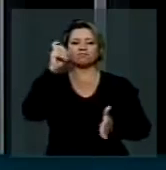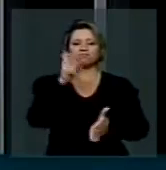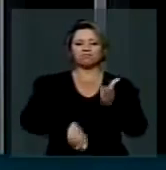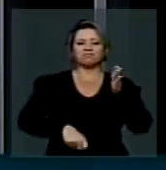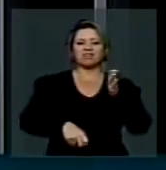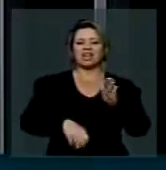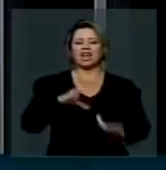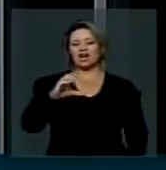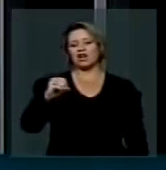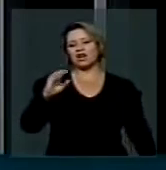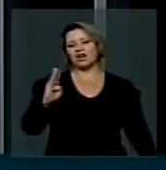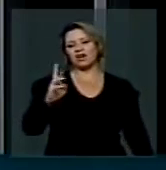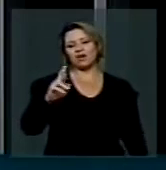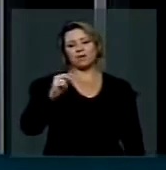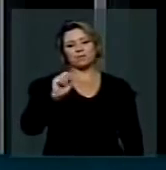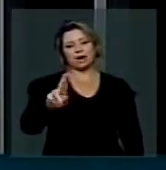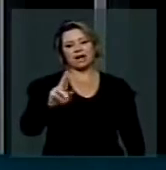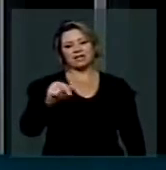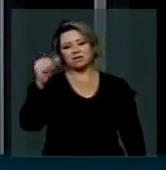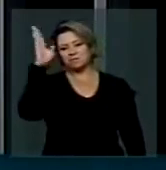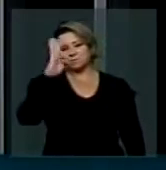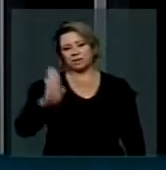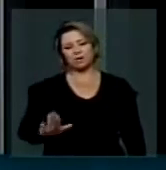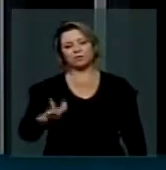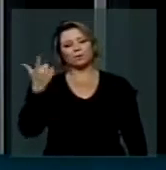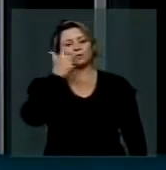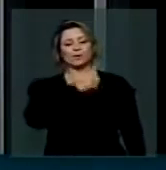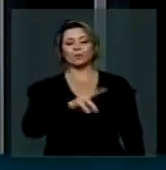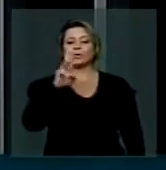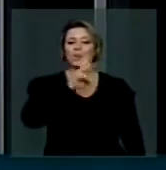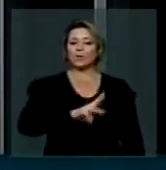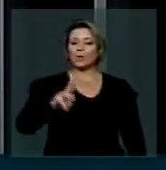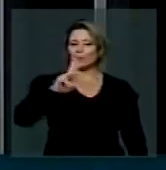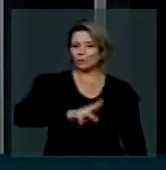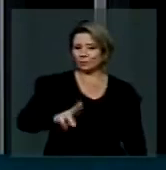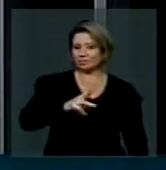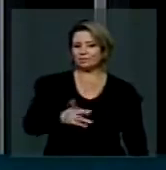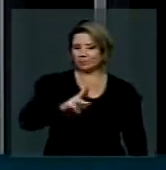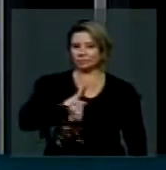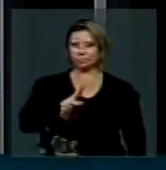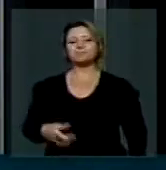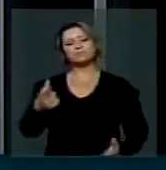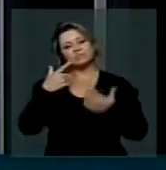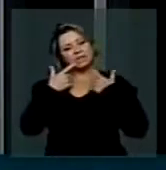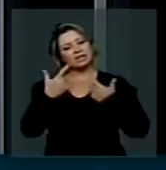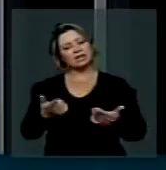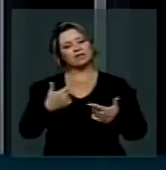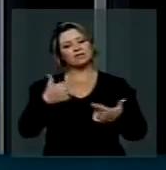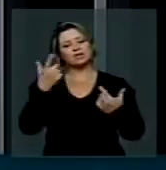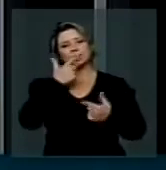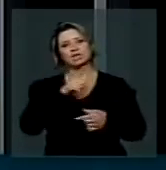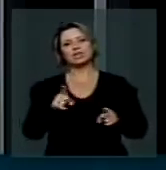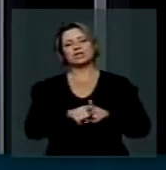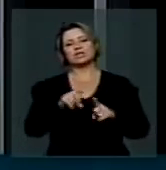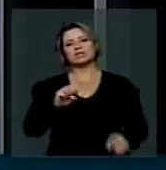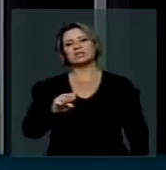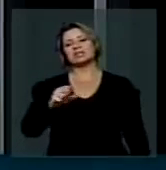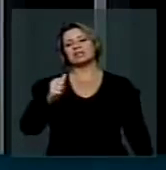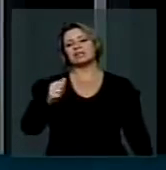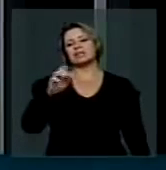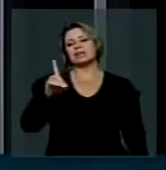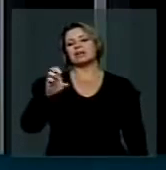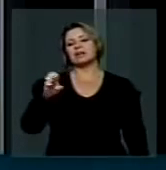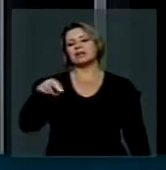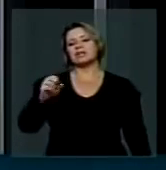cobrar se espalhou pelo Brasil inteiro em poucos meses. Veja a saga de Adenor na